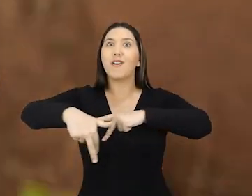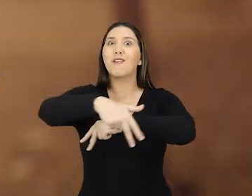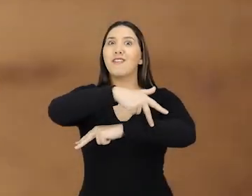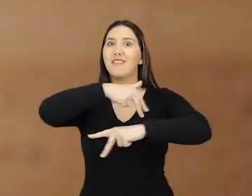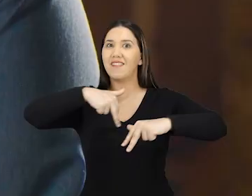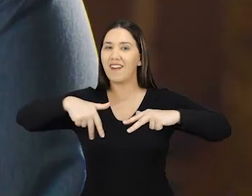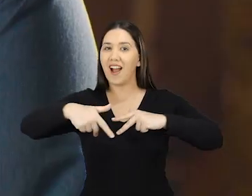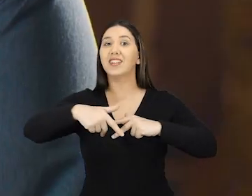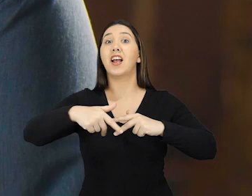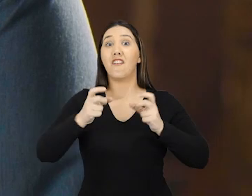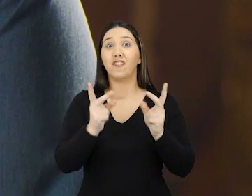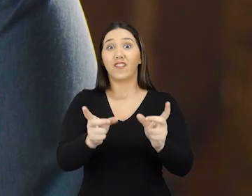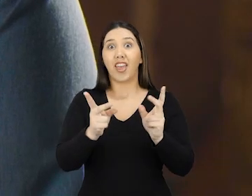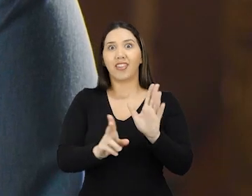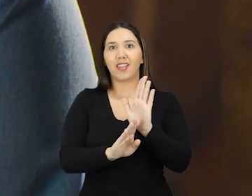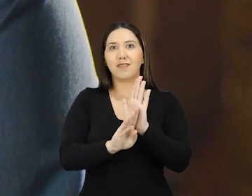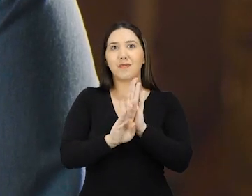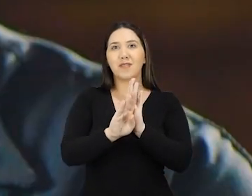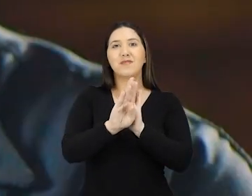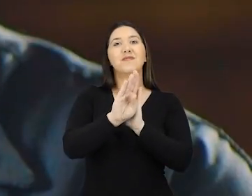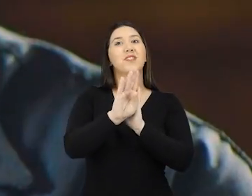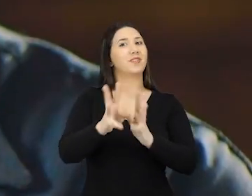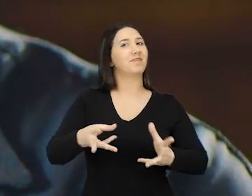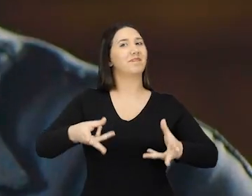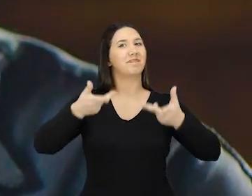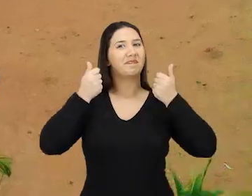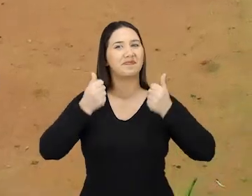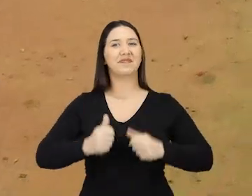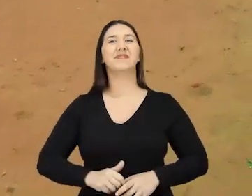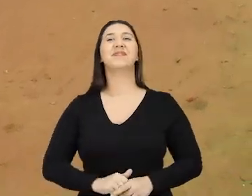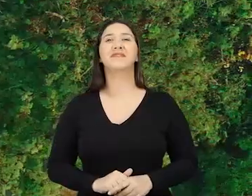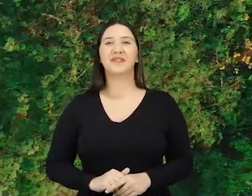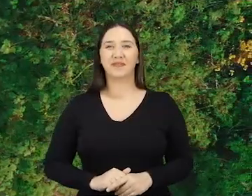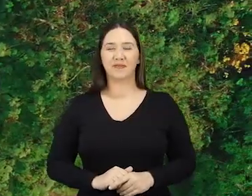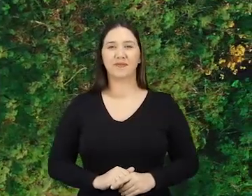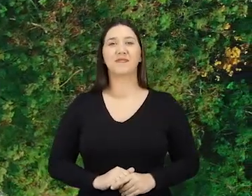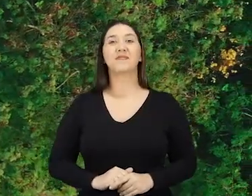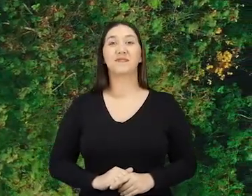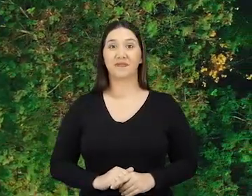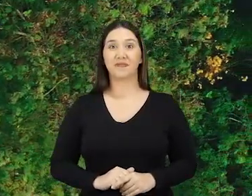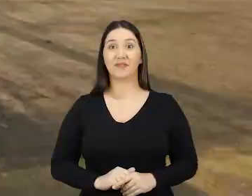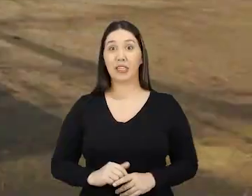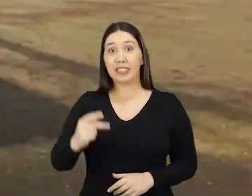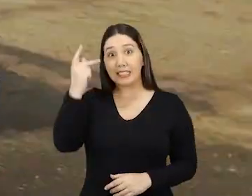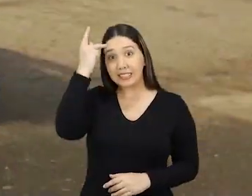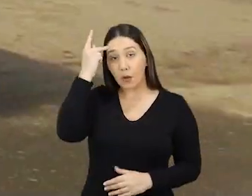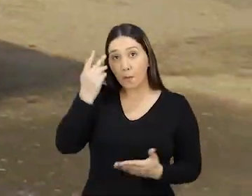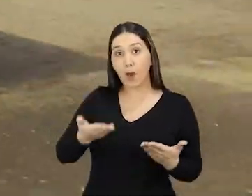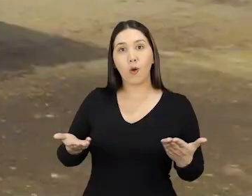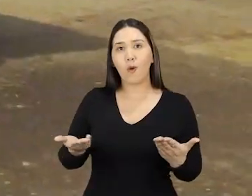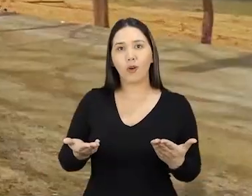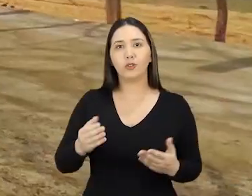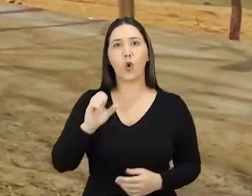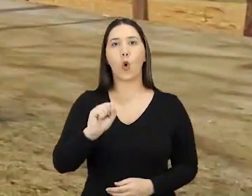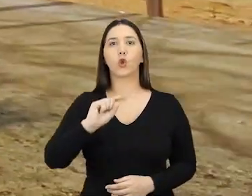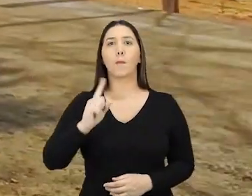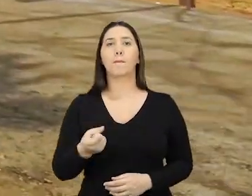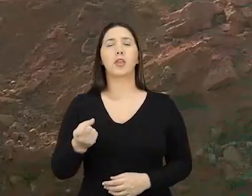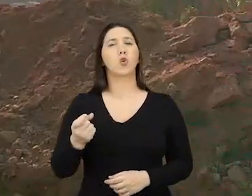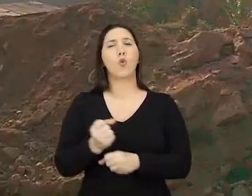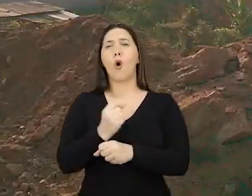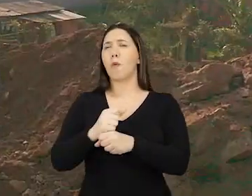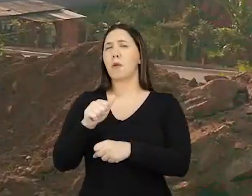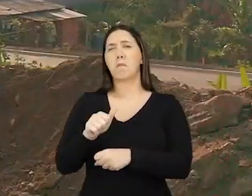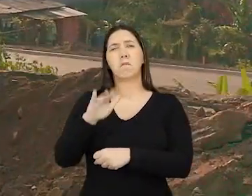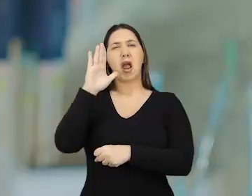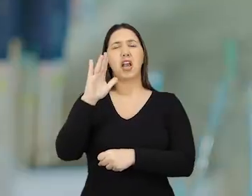de pessoas, um aumento nas vendas. É extraordinário. Nosso estado tem hoje mais de 8 mil obras em